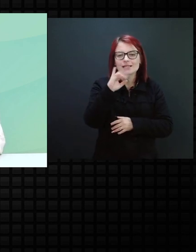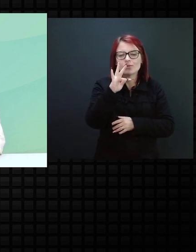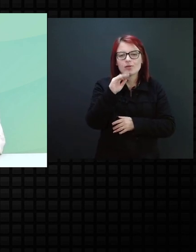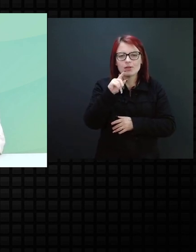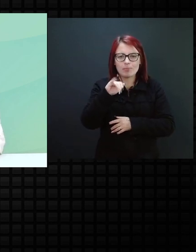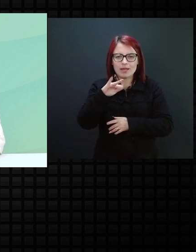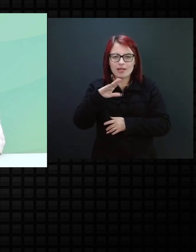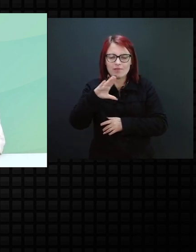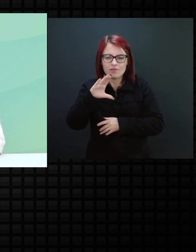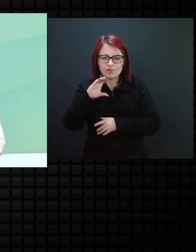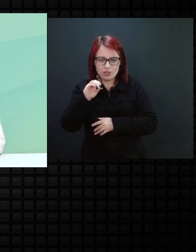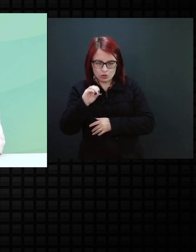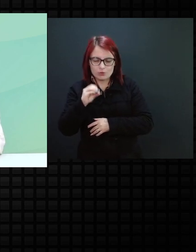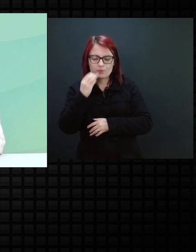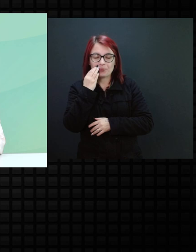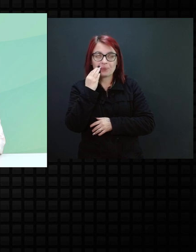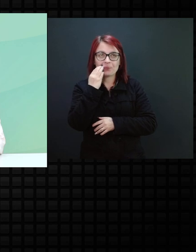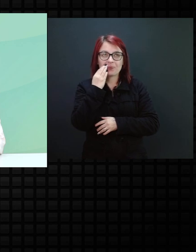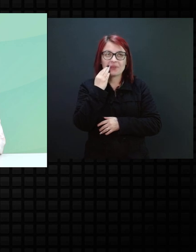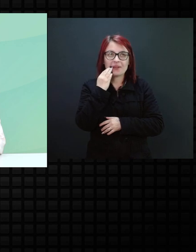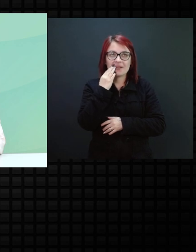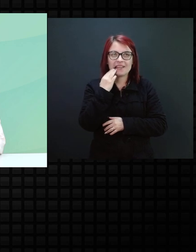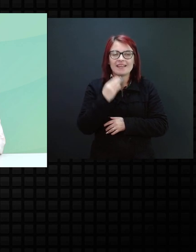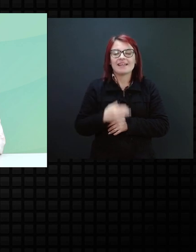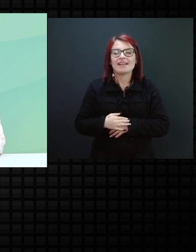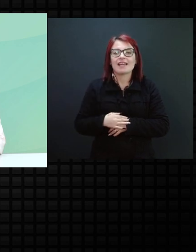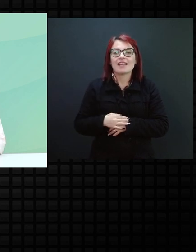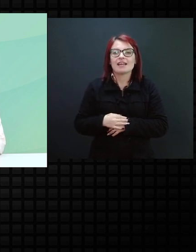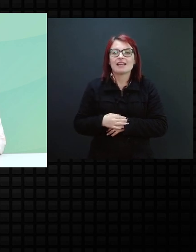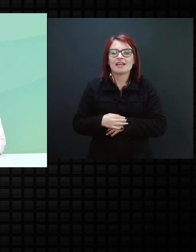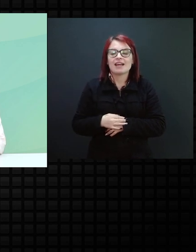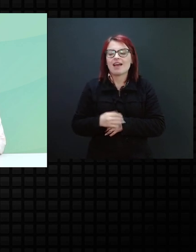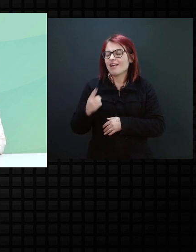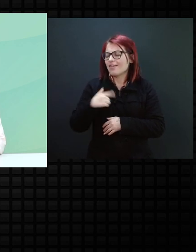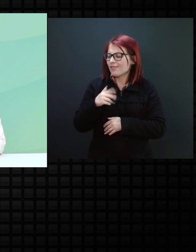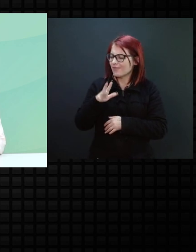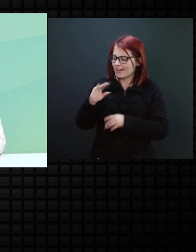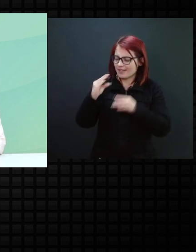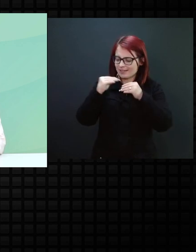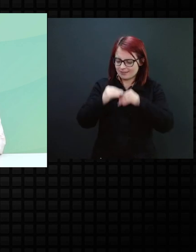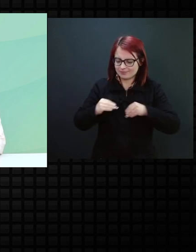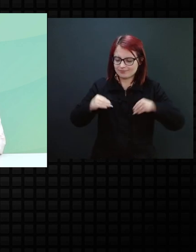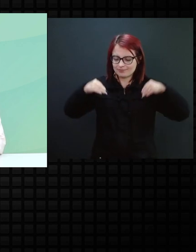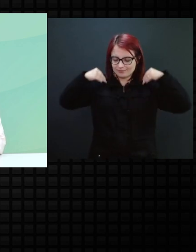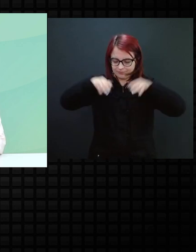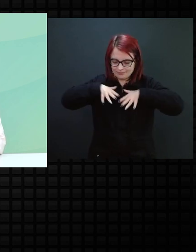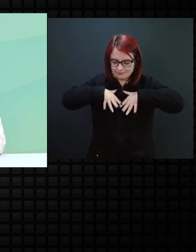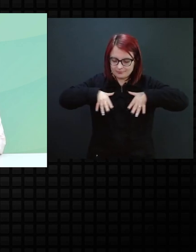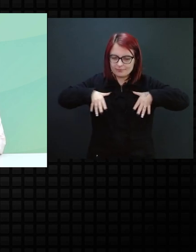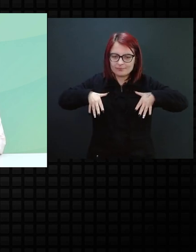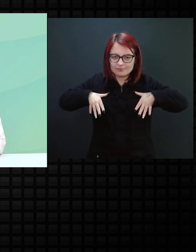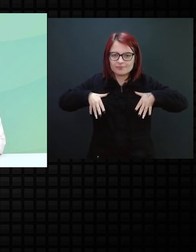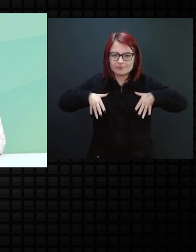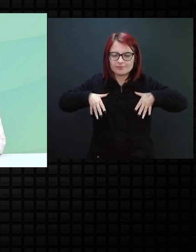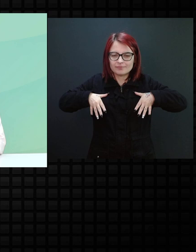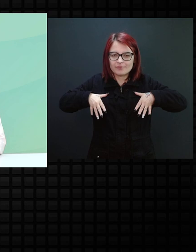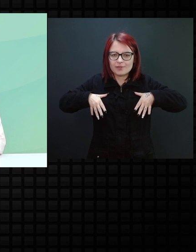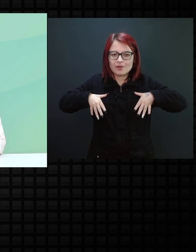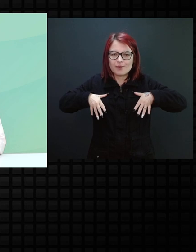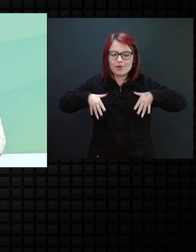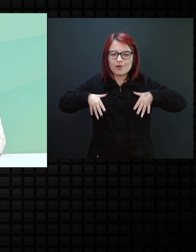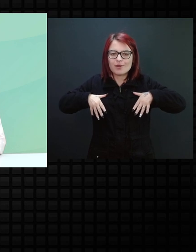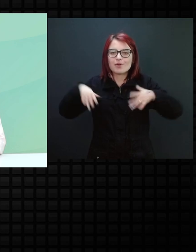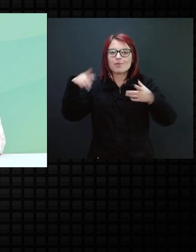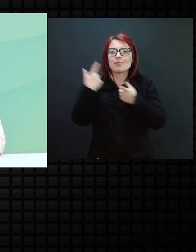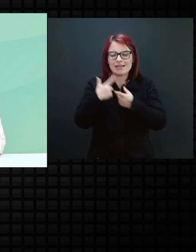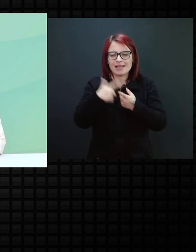mencionou, colocou como babador, então ela falou, professor, eu vou colocar o babeiro, porque a minha sogra